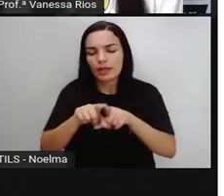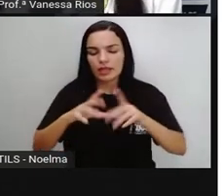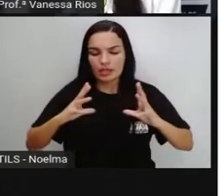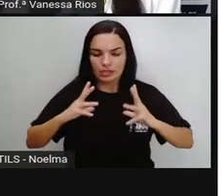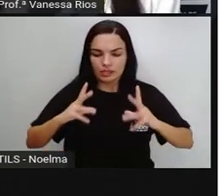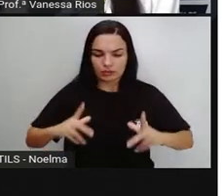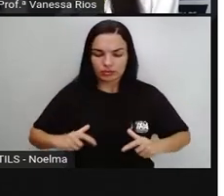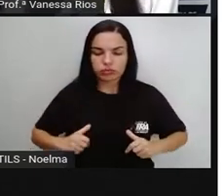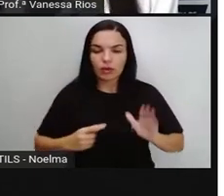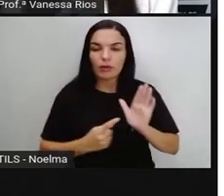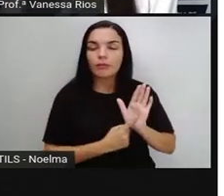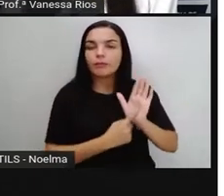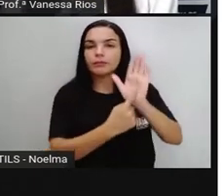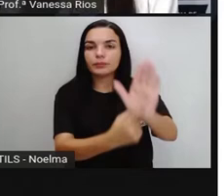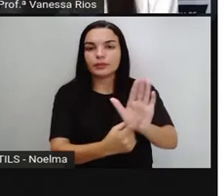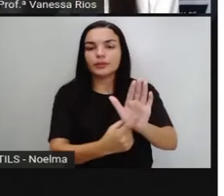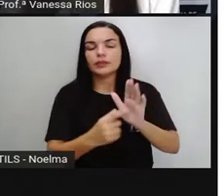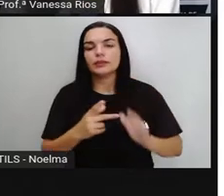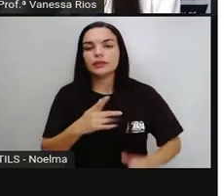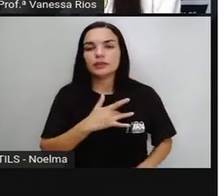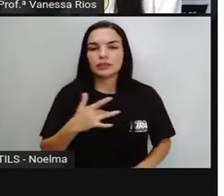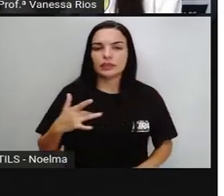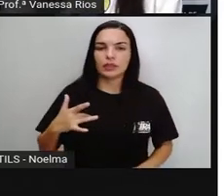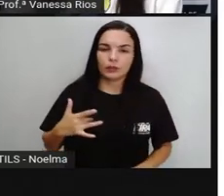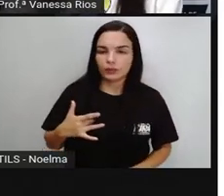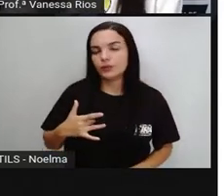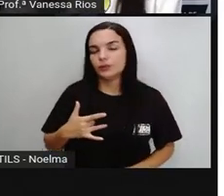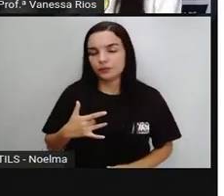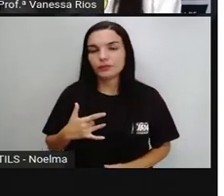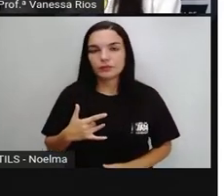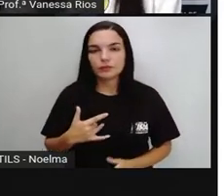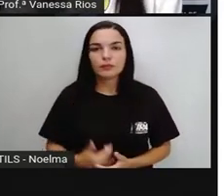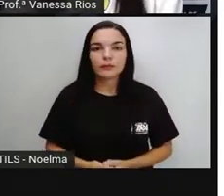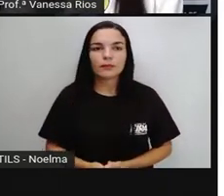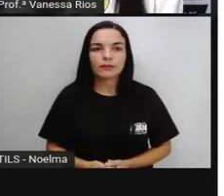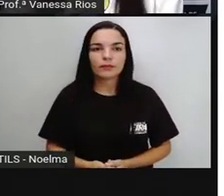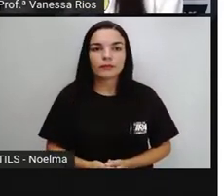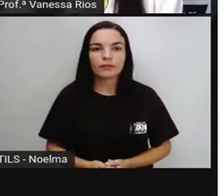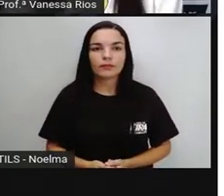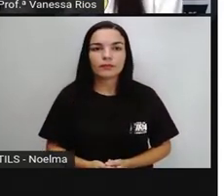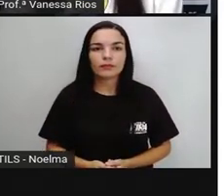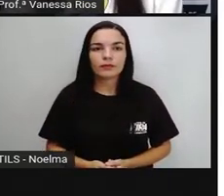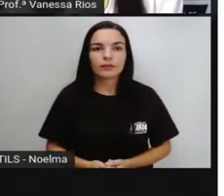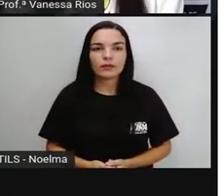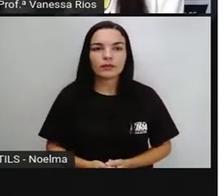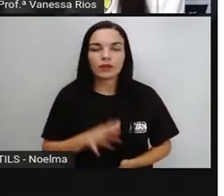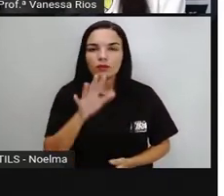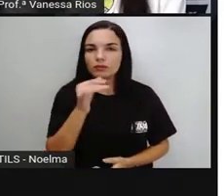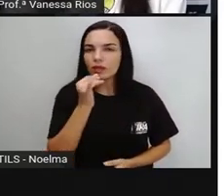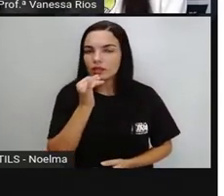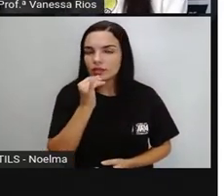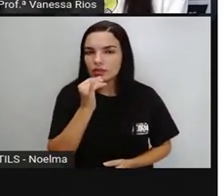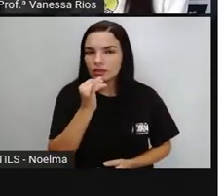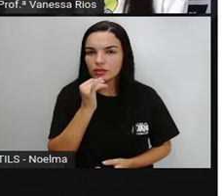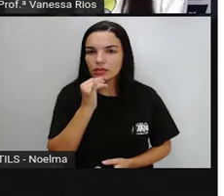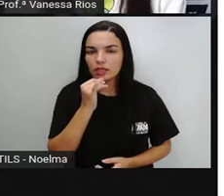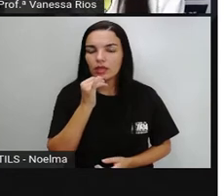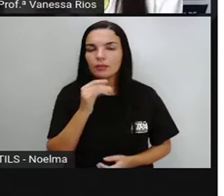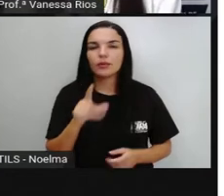realizada pelos agentes públicos, pelo serviço público. No caso, as